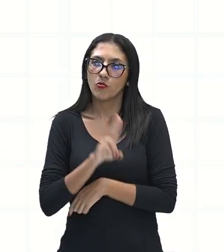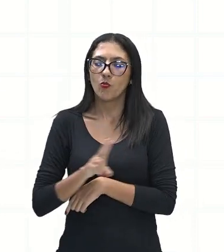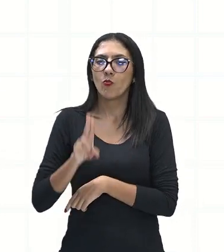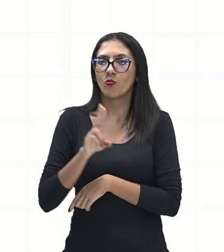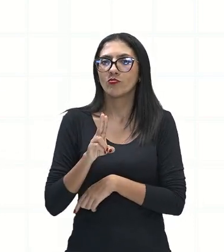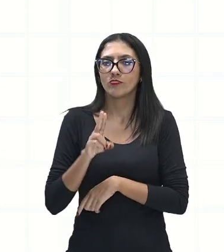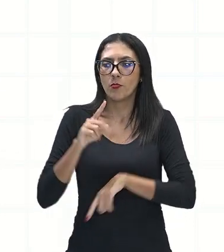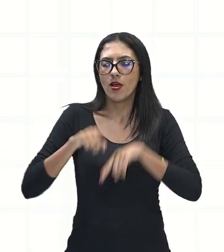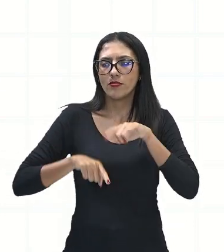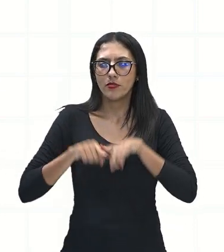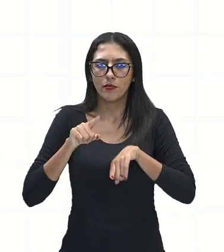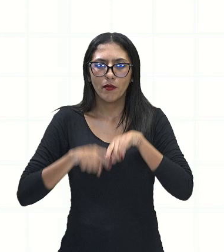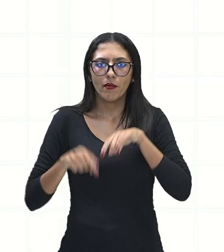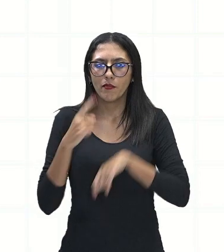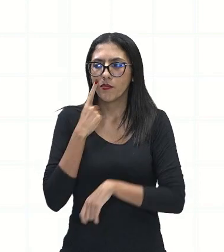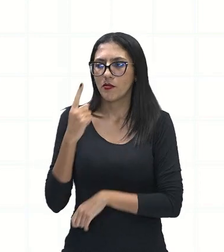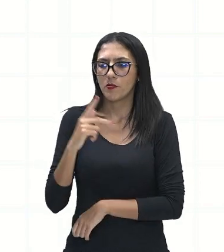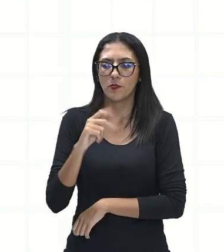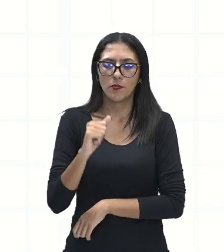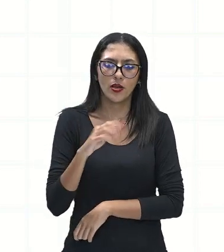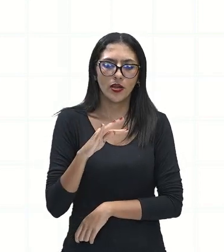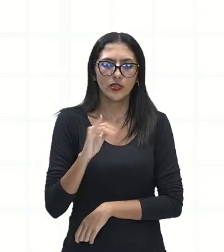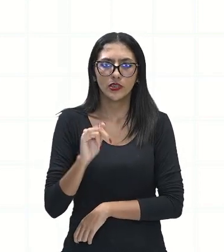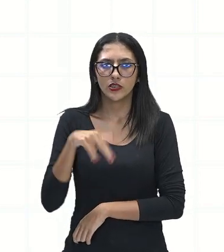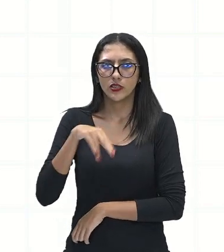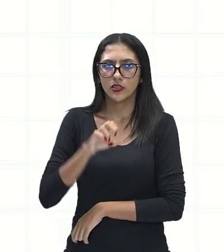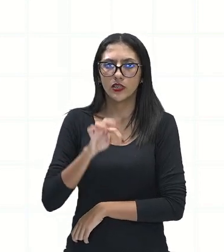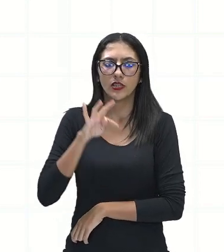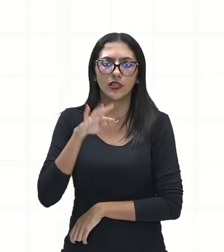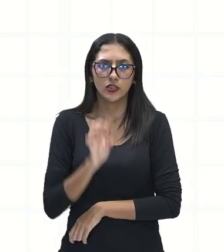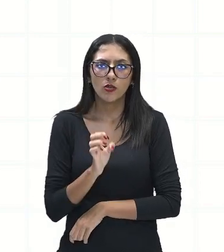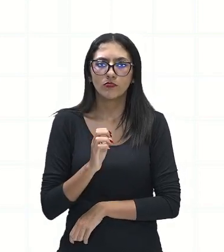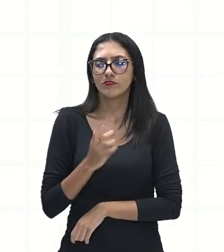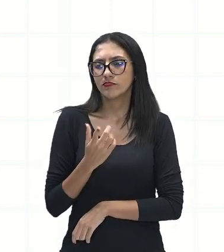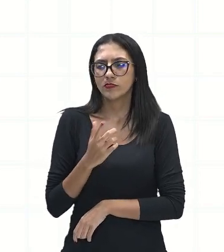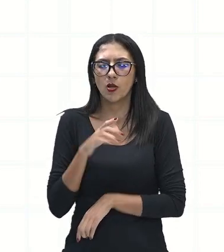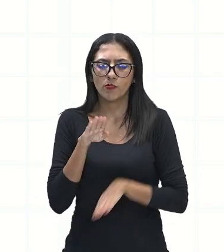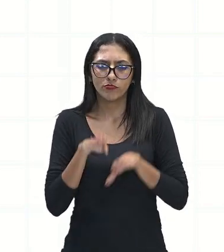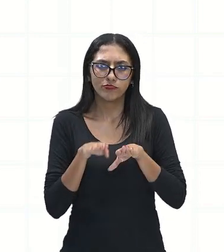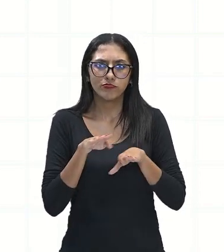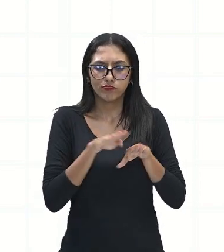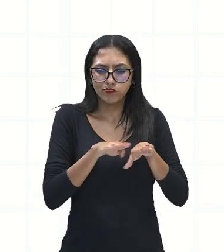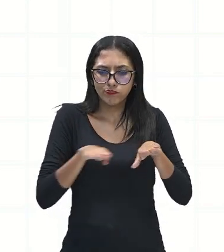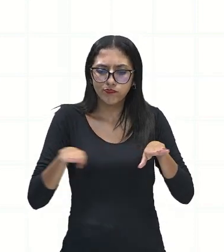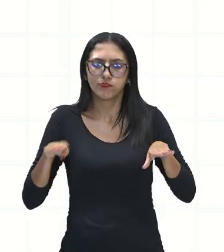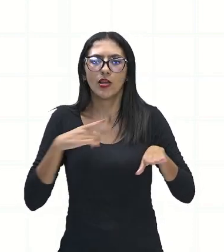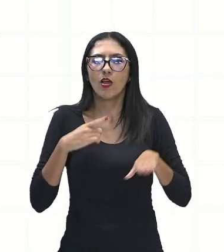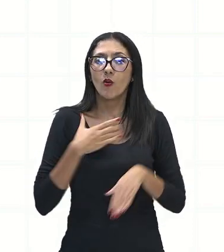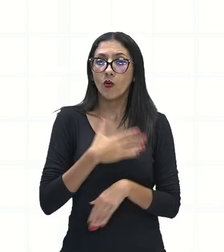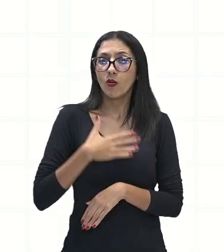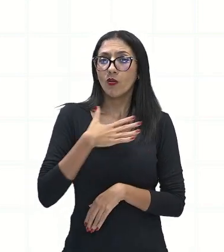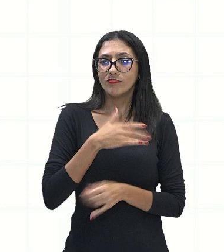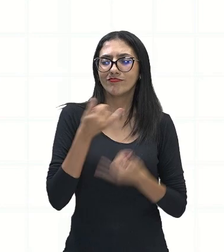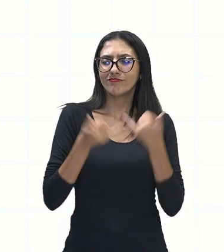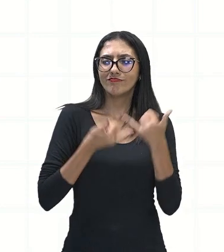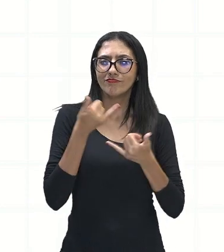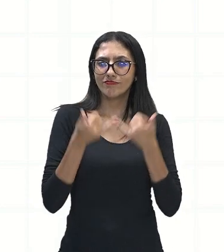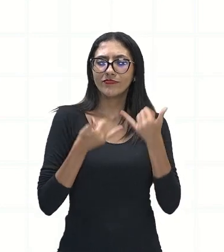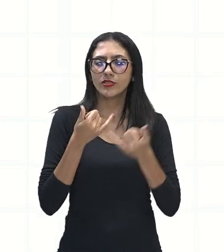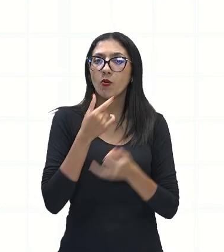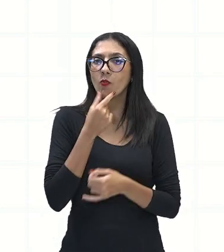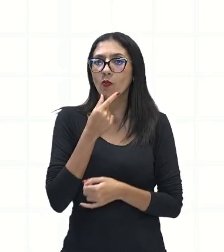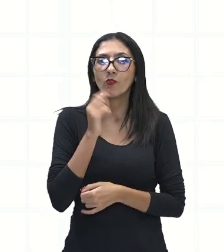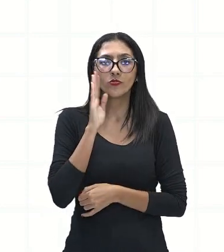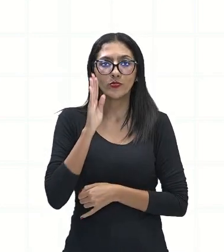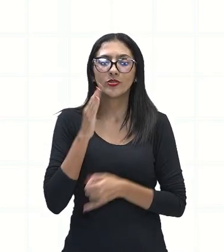brinquedo, que os meninos geralmente gostam de brincar. E aí, a gente